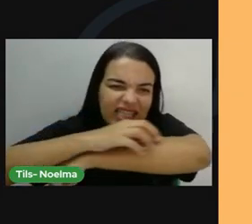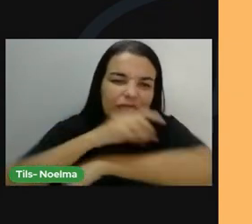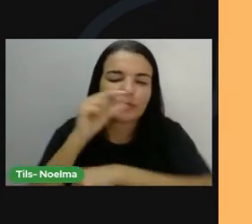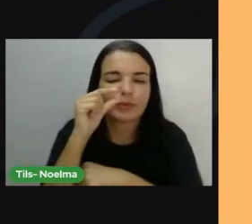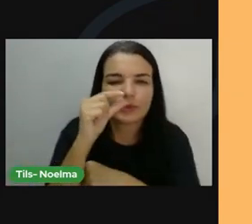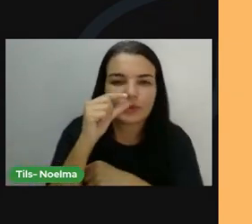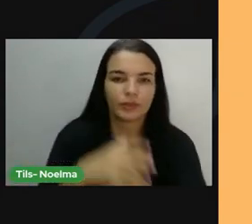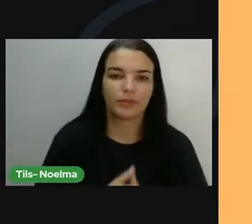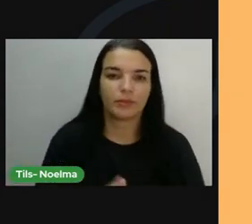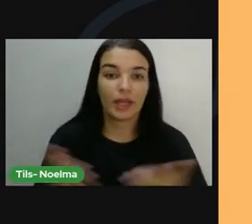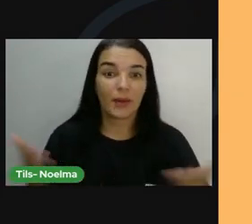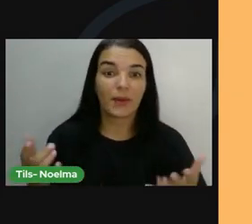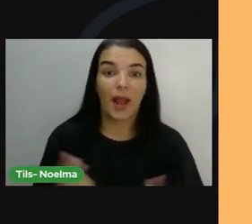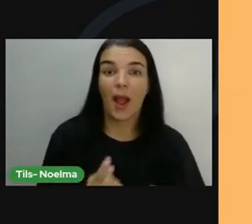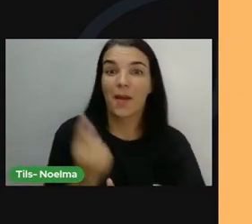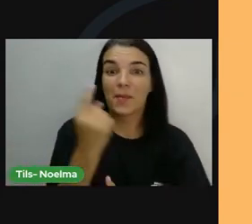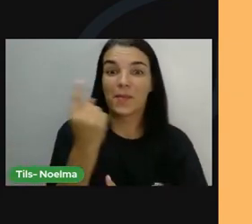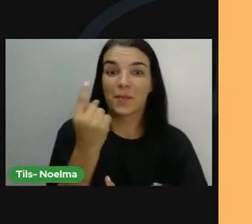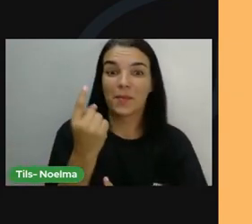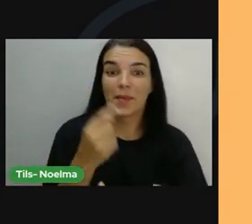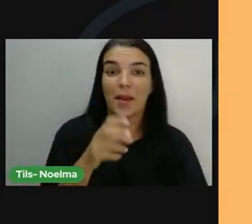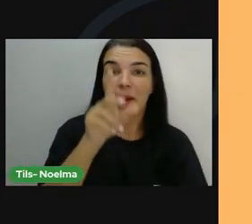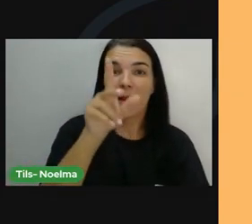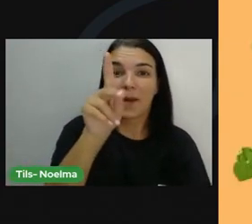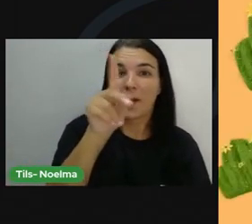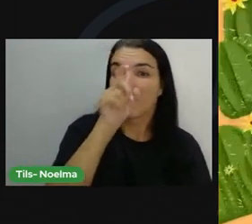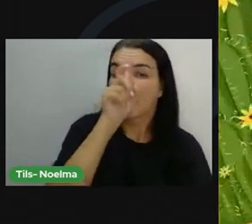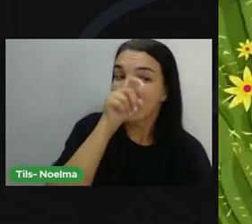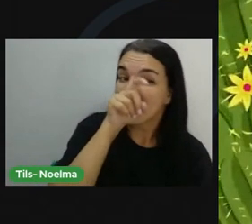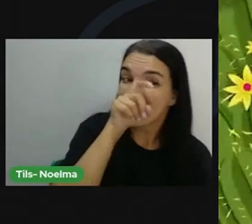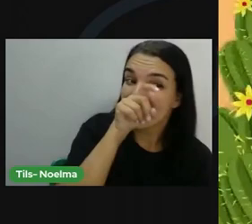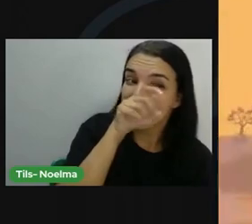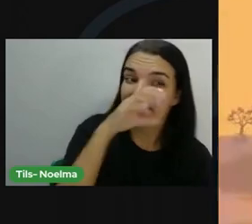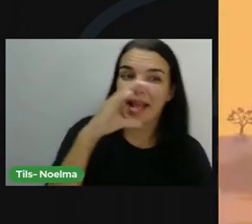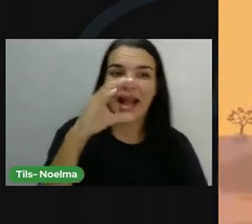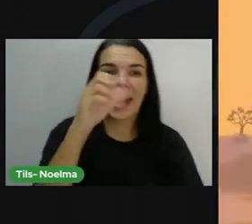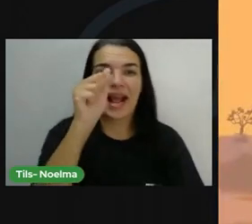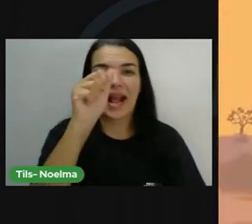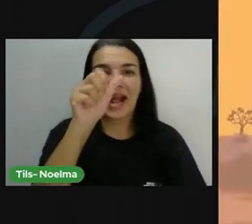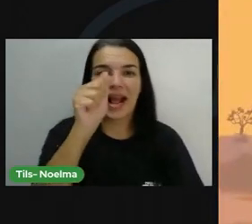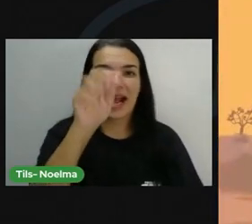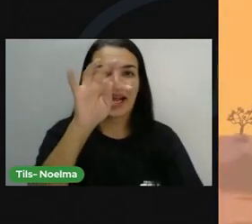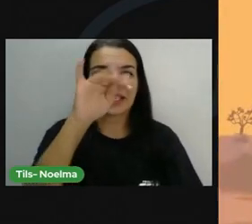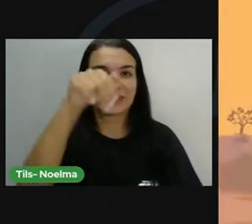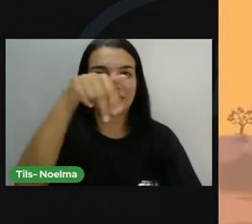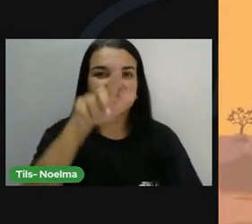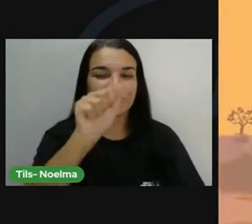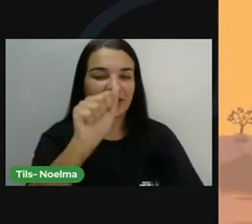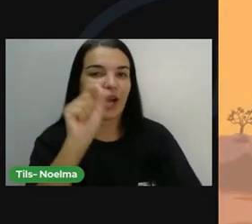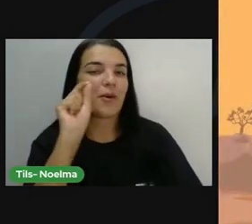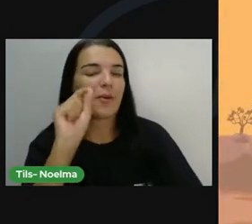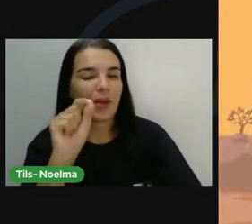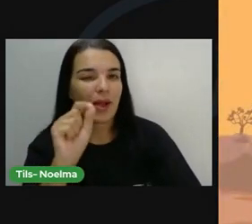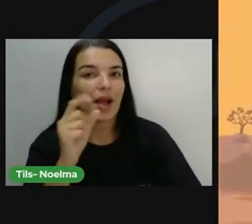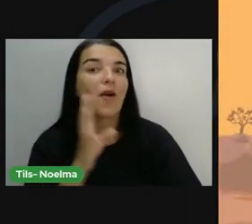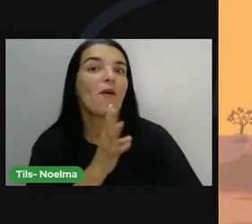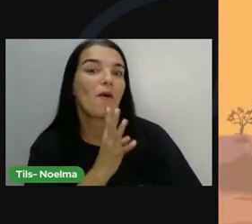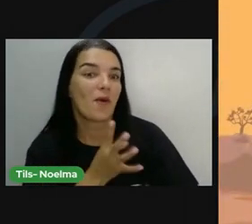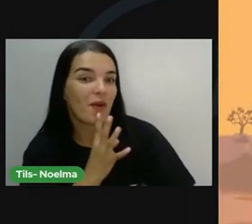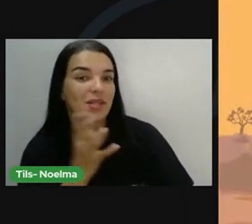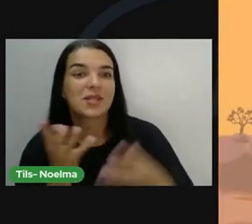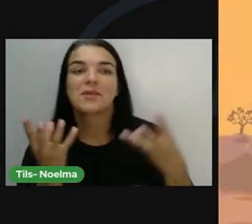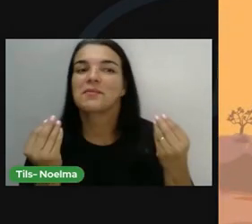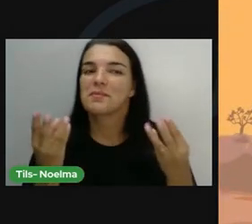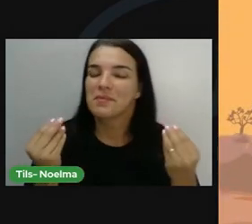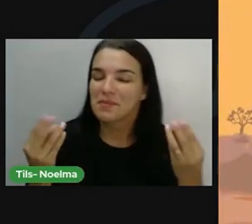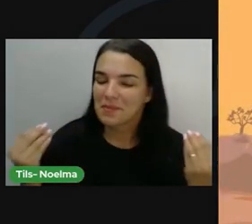1. Periquito da caatinga O periquito da caatinga é uma ave muito conhecida no Nordeste.